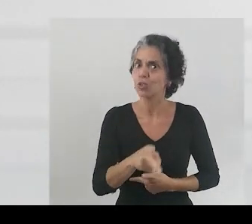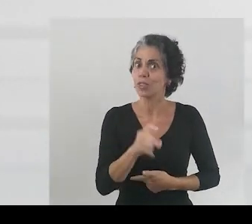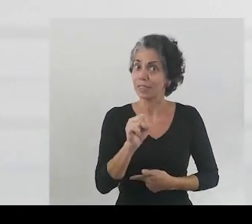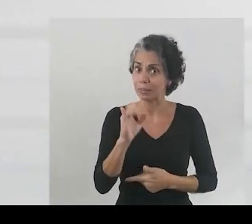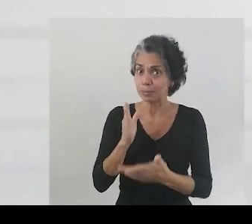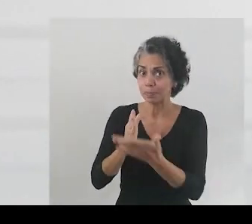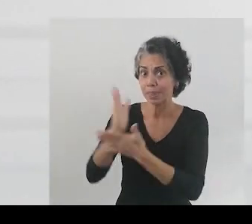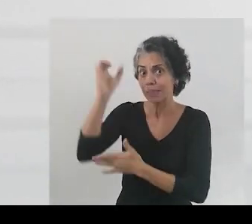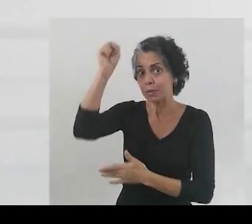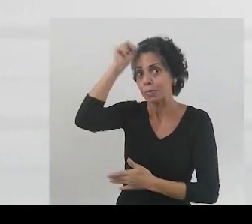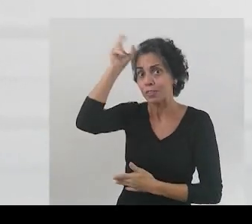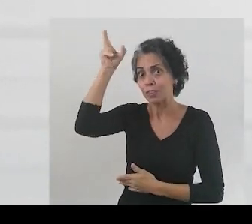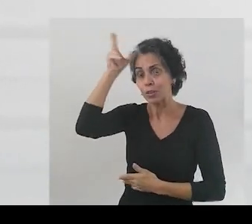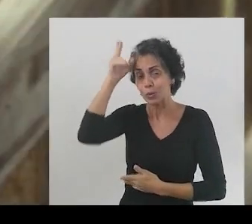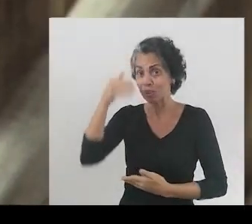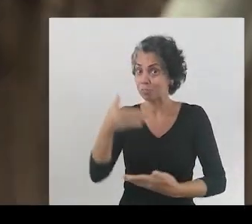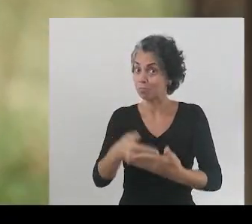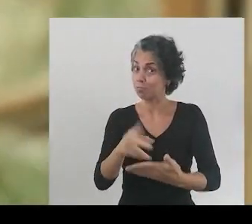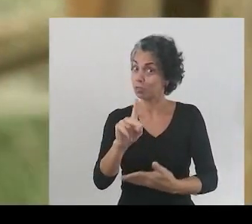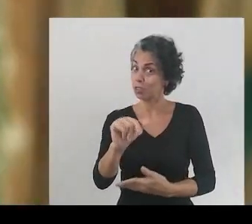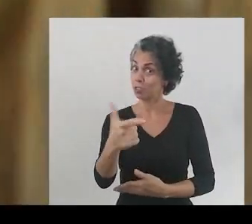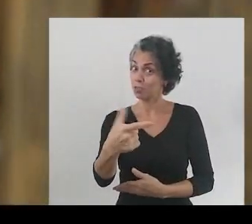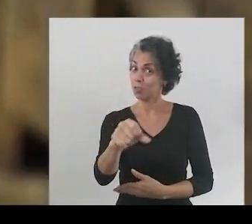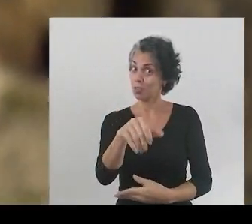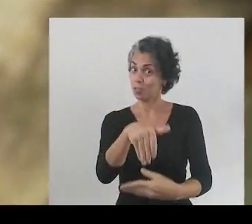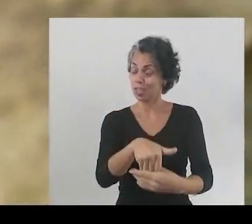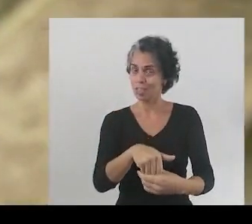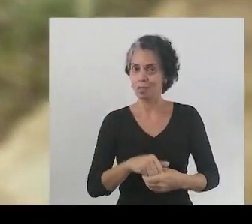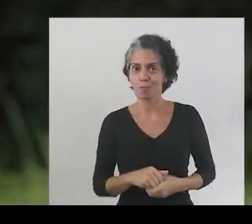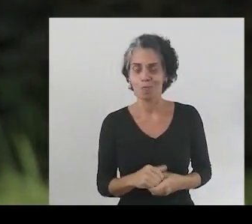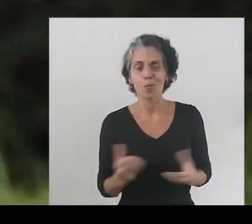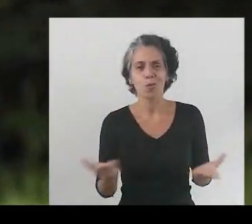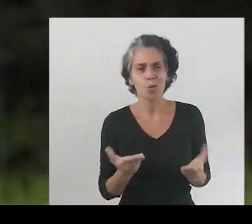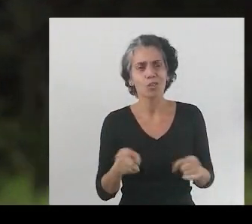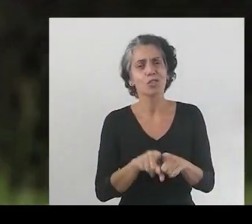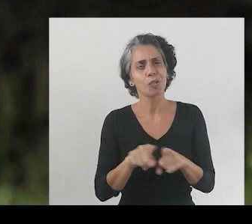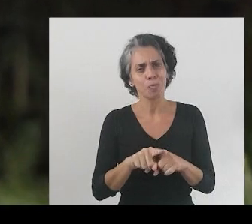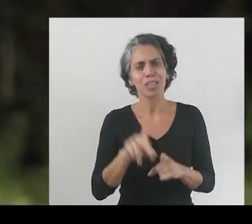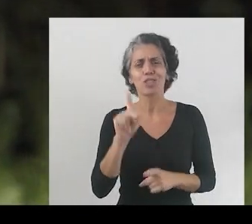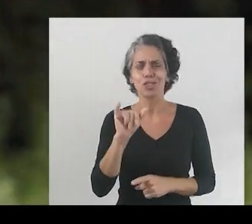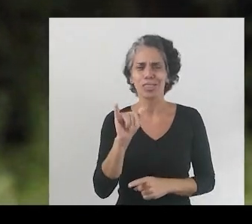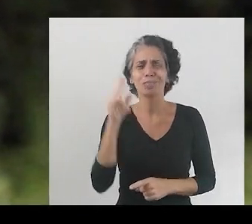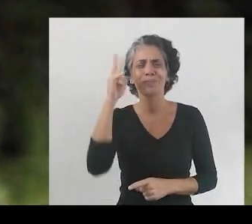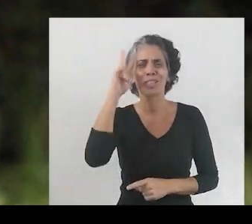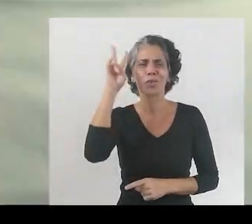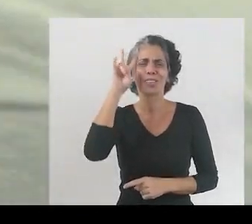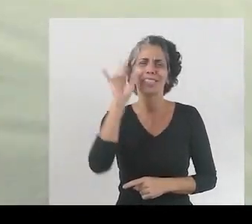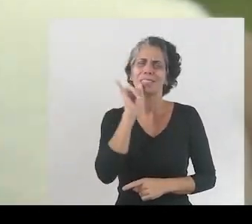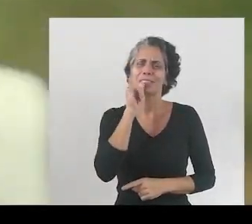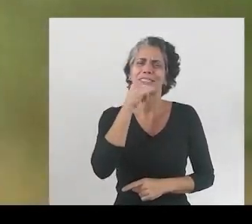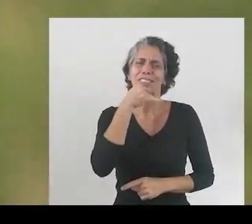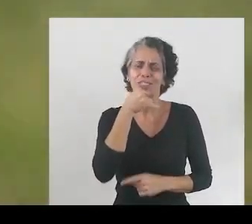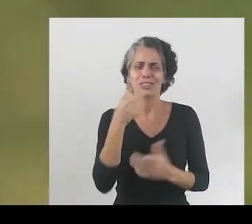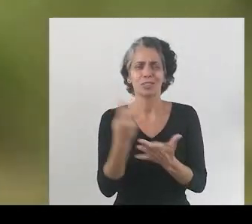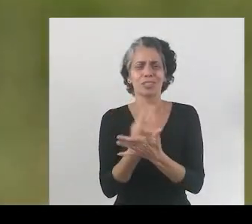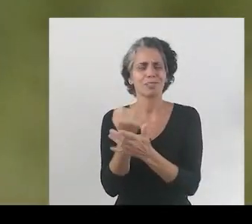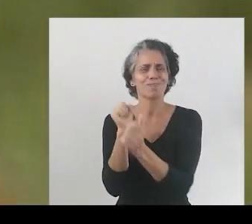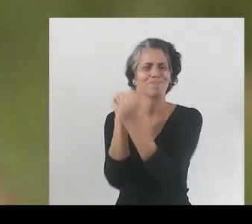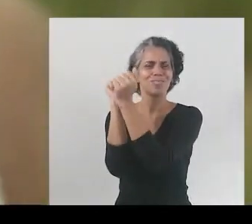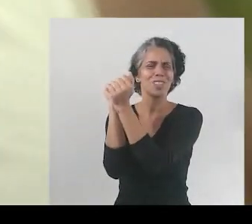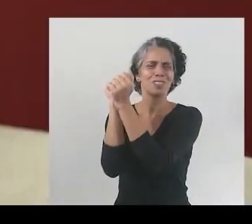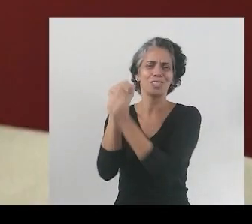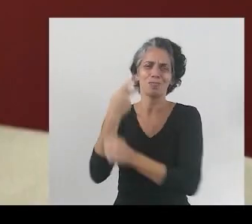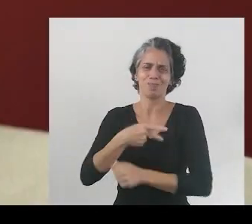povo do Rio tem voz. Eu me chamo Ivanide Souza. Com sete anos, eu comecei com